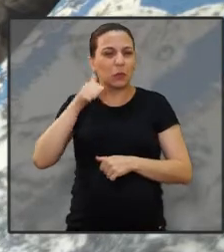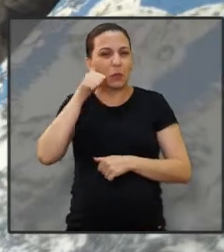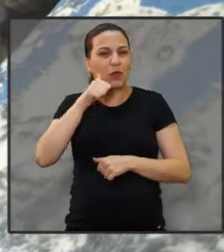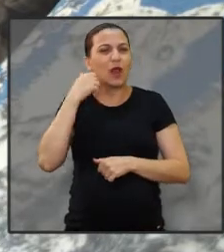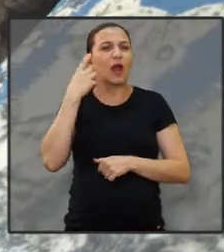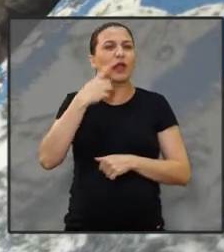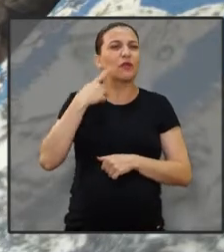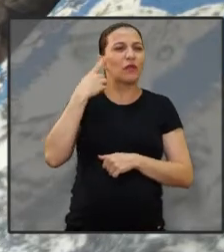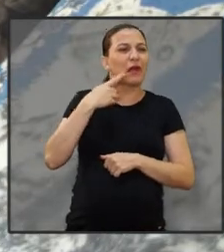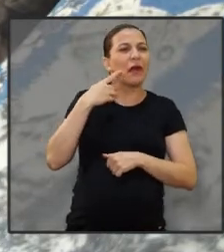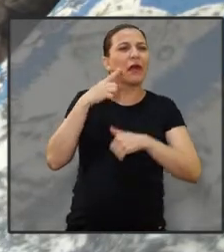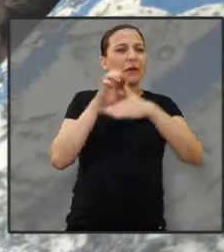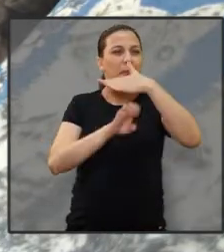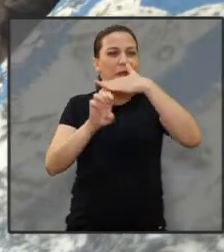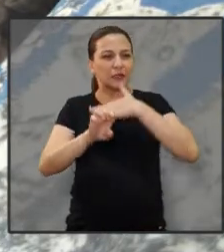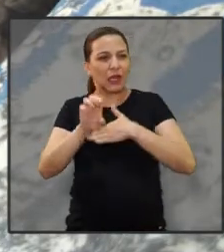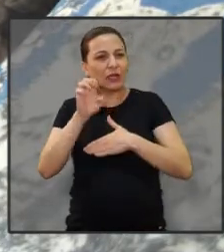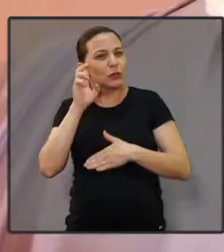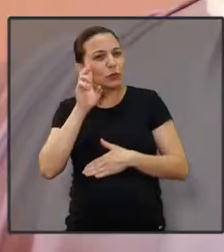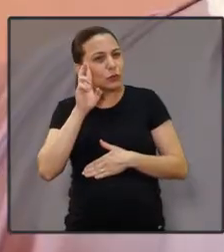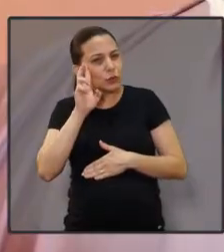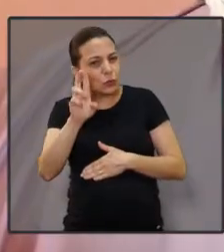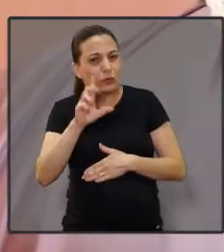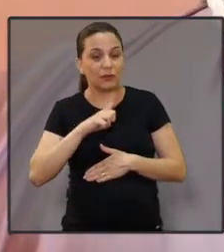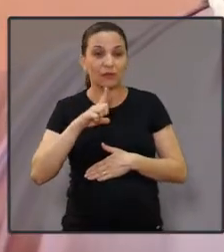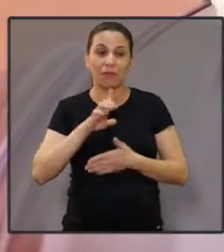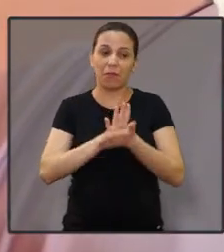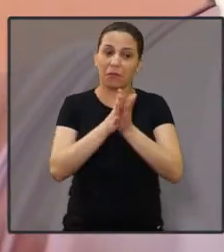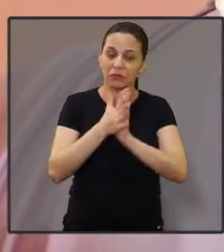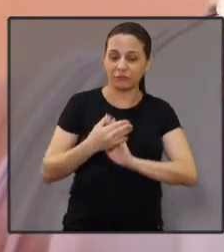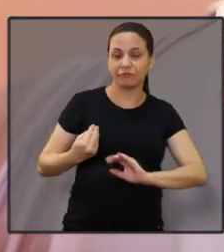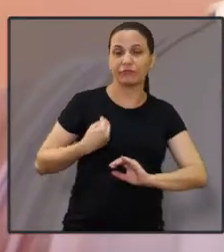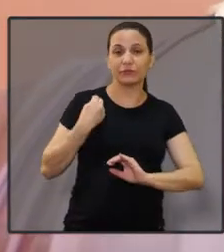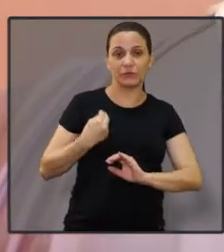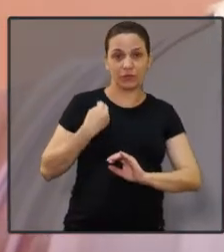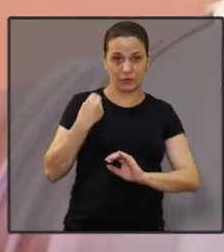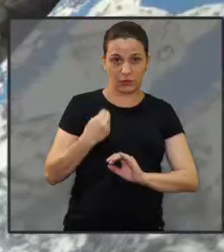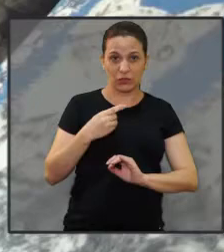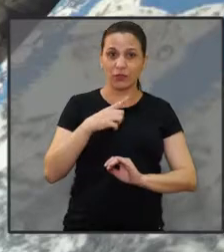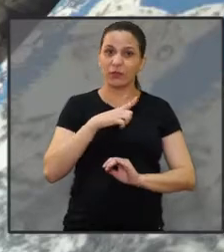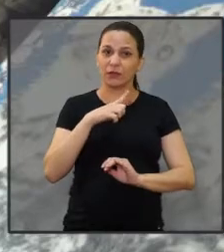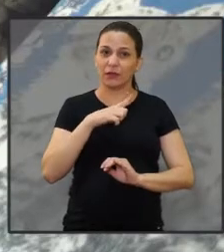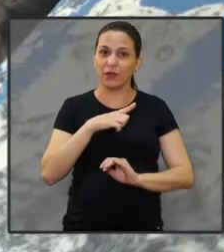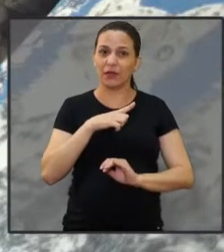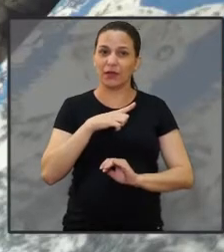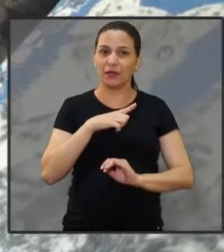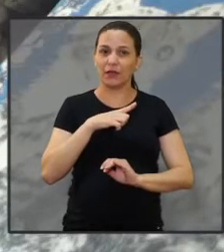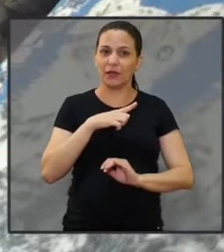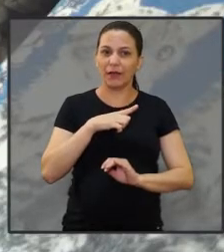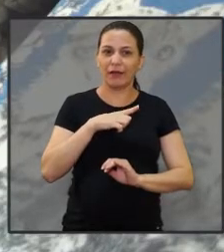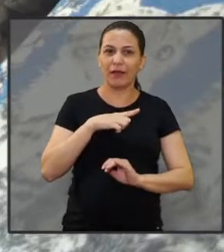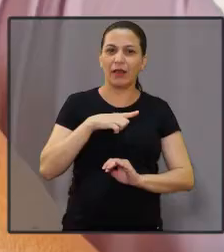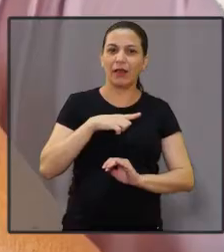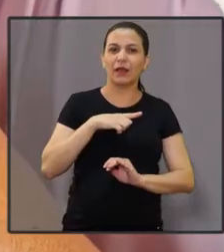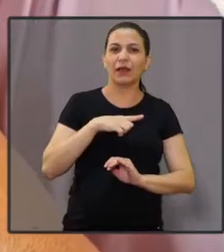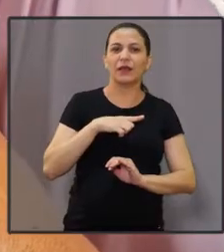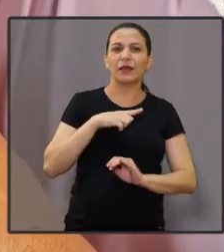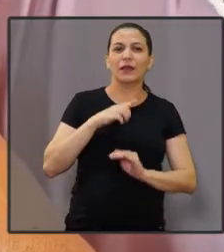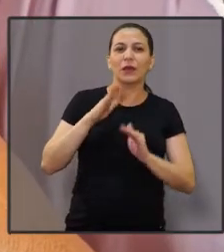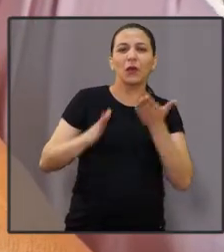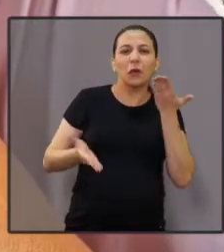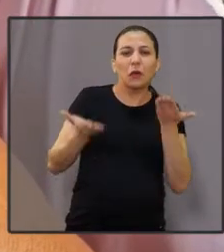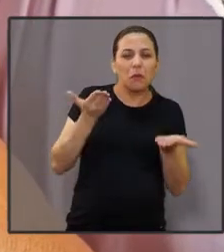advogada, é uma empresária, não sei o quê. Então, já há preconceito nisso daí. Então, já há um preconceito ali, ó.